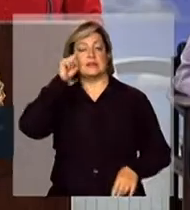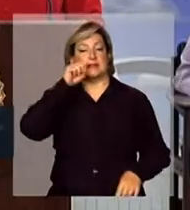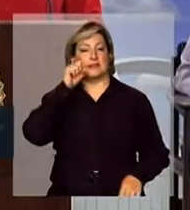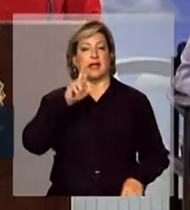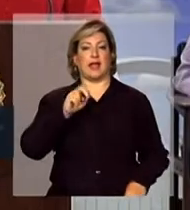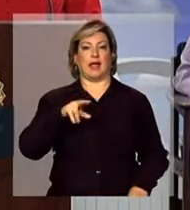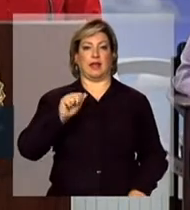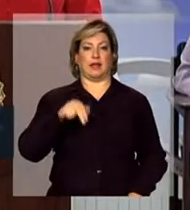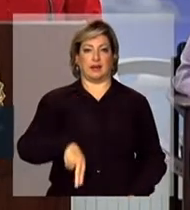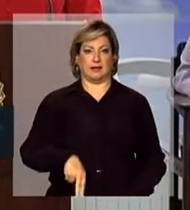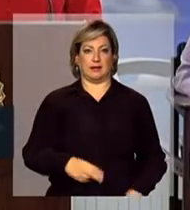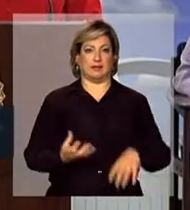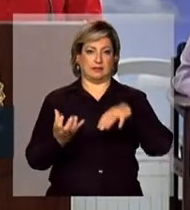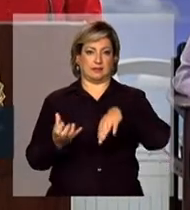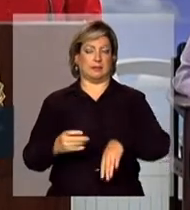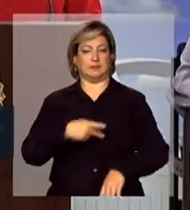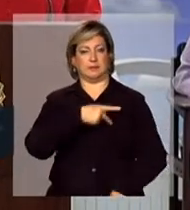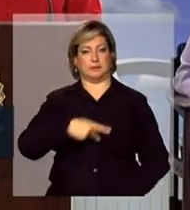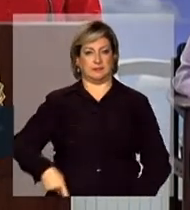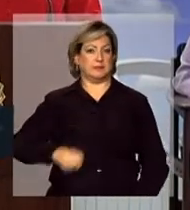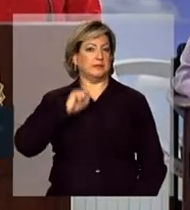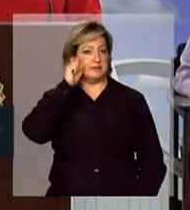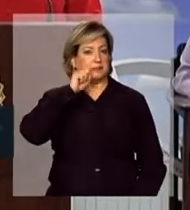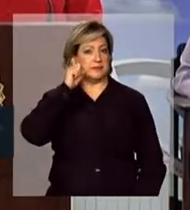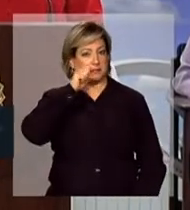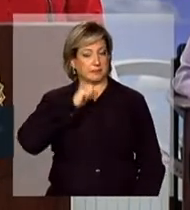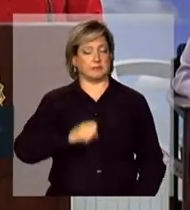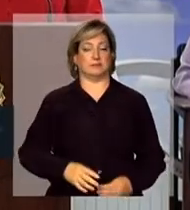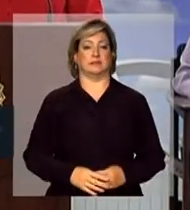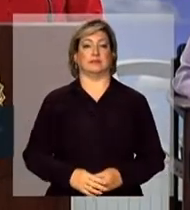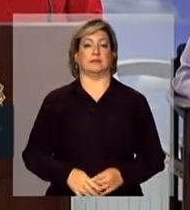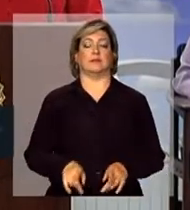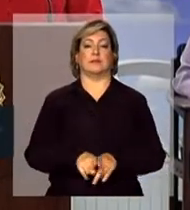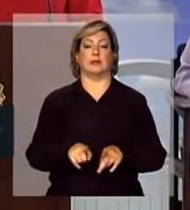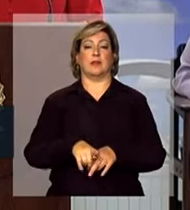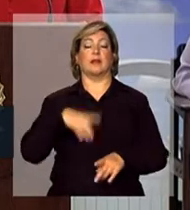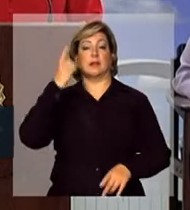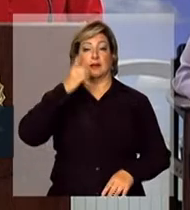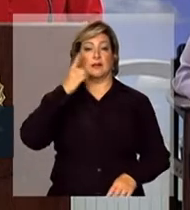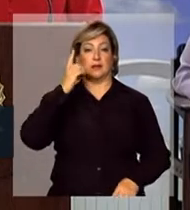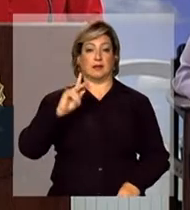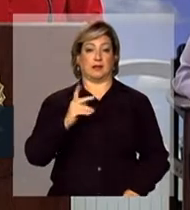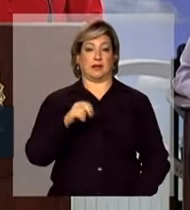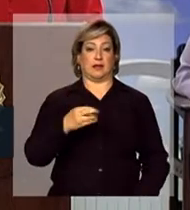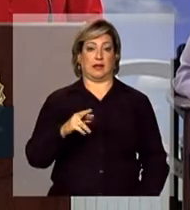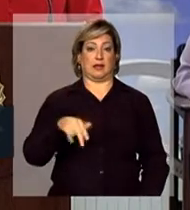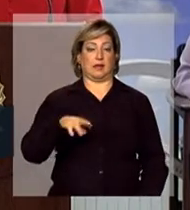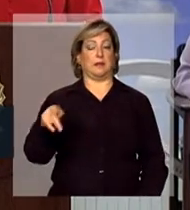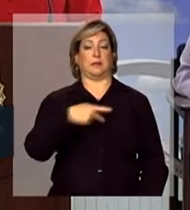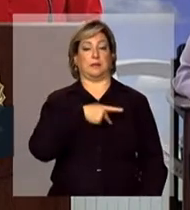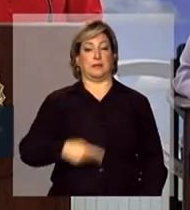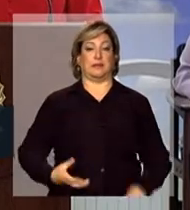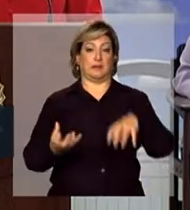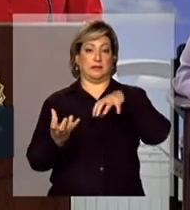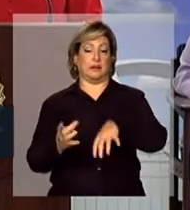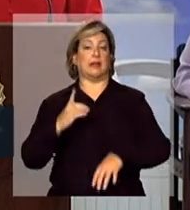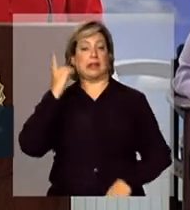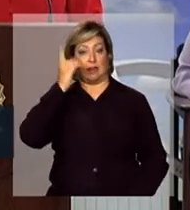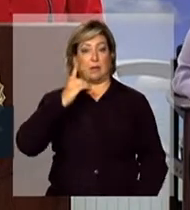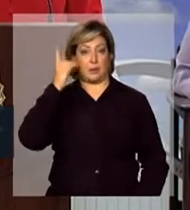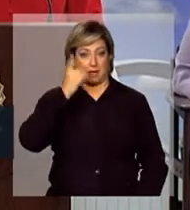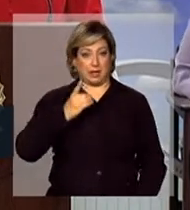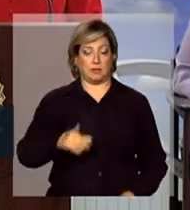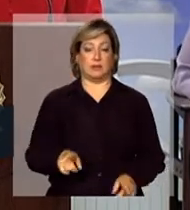Calheiros, Presidente do Senado Federal, o Deputado Henrique Eduardo Alves, Presidente da Câmara dos Deputados,